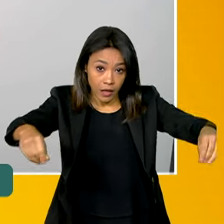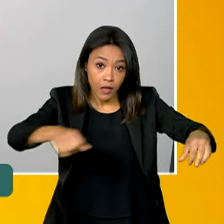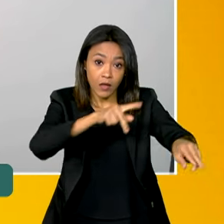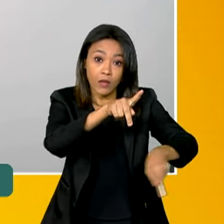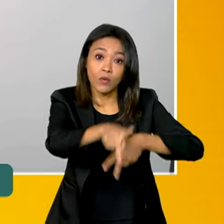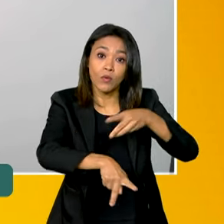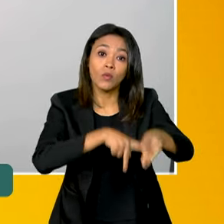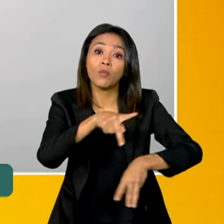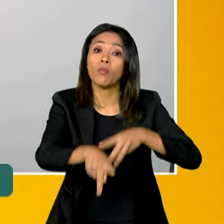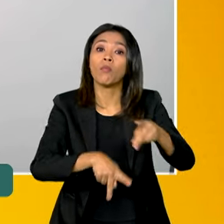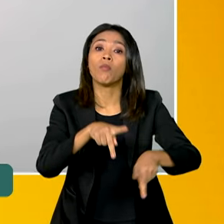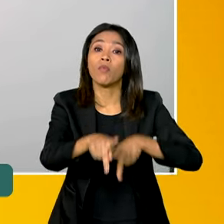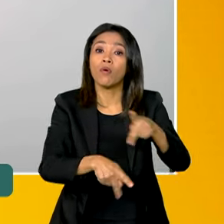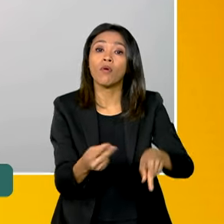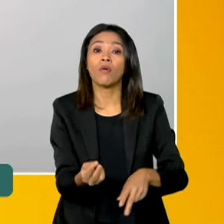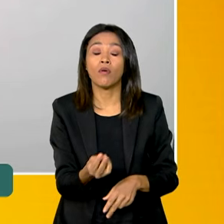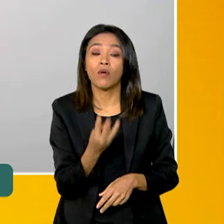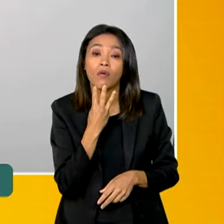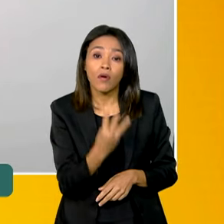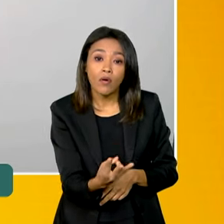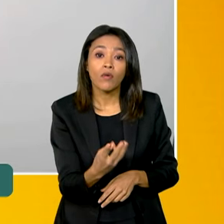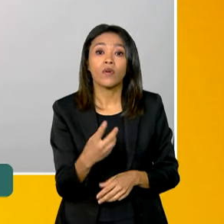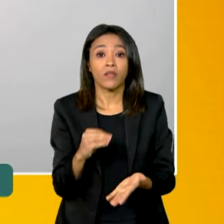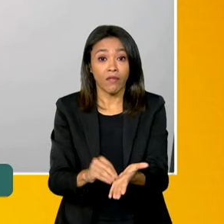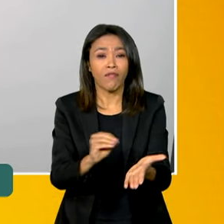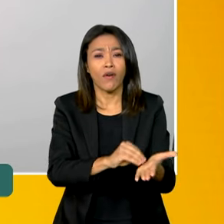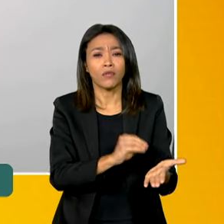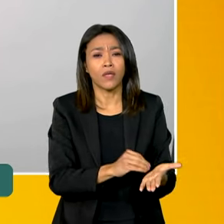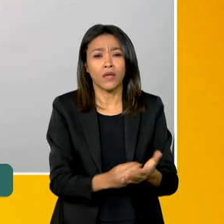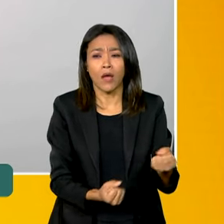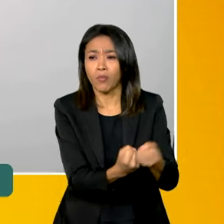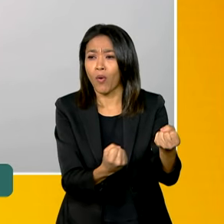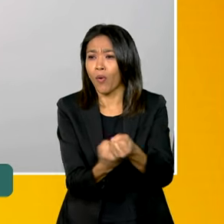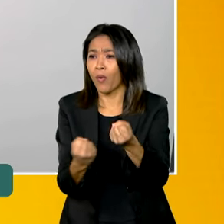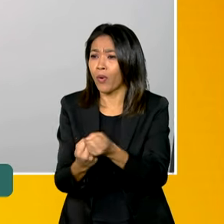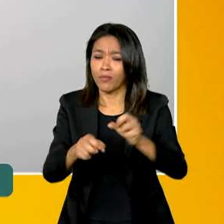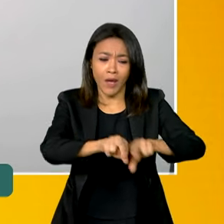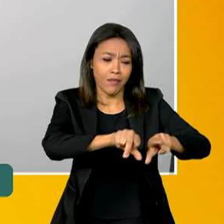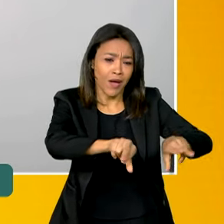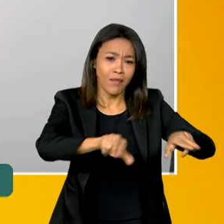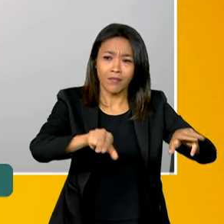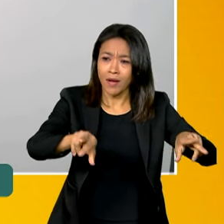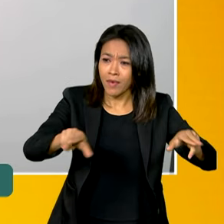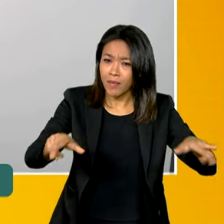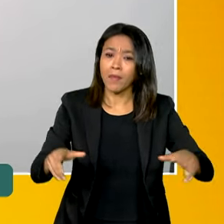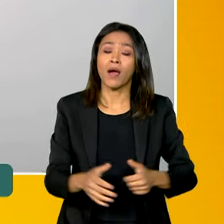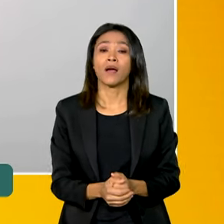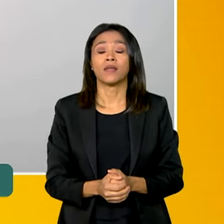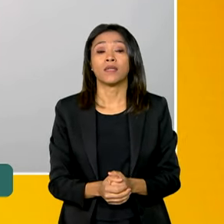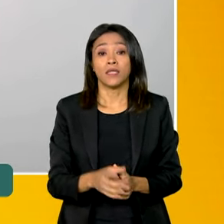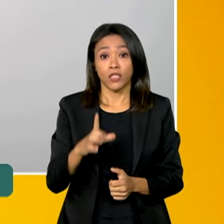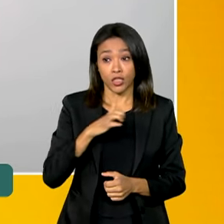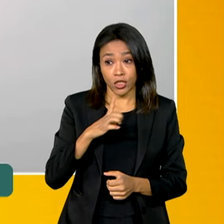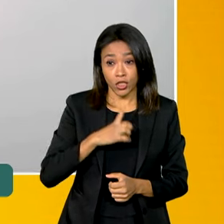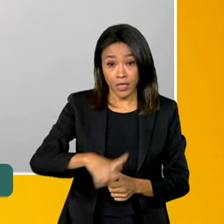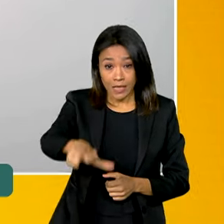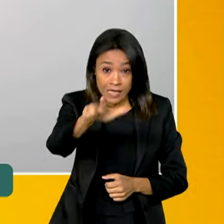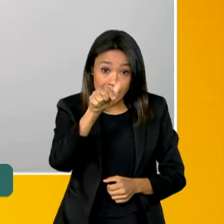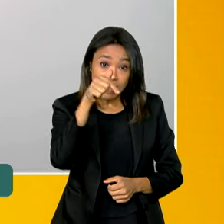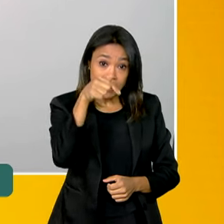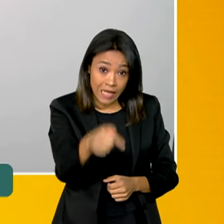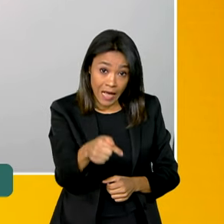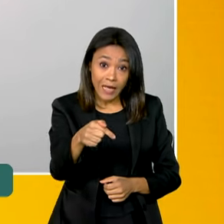vazios assistenciais, e que, inclusive, a gente tinha sete polos, né,